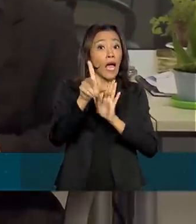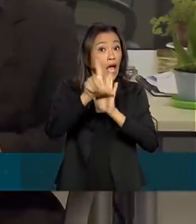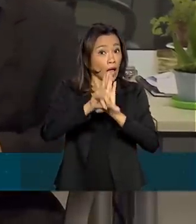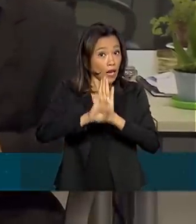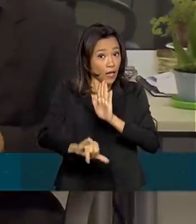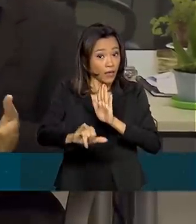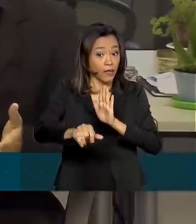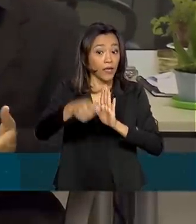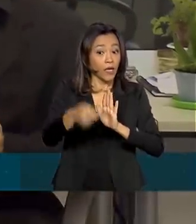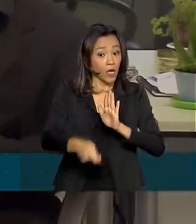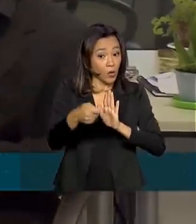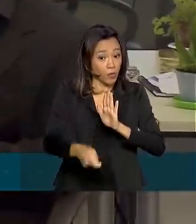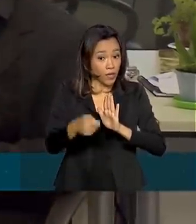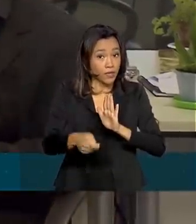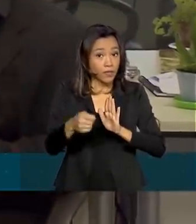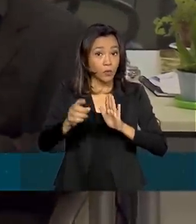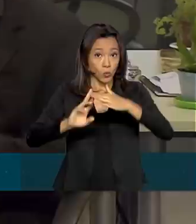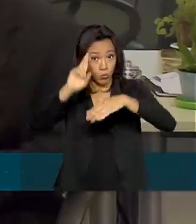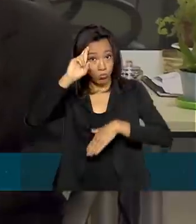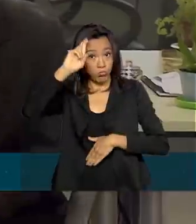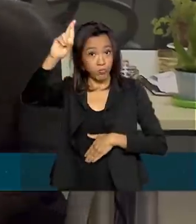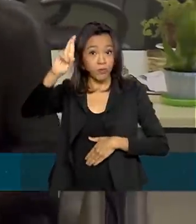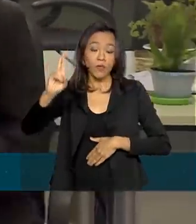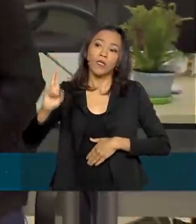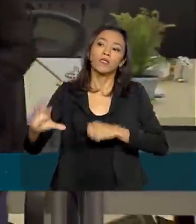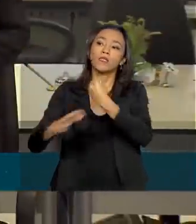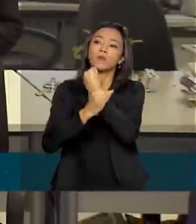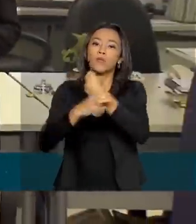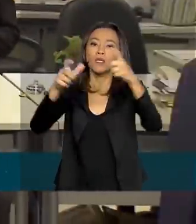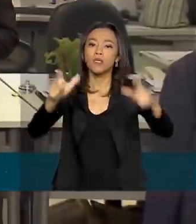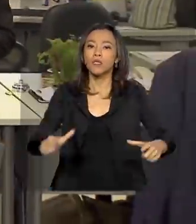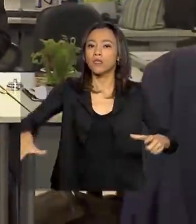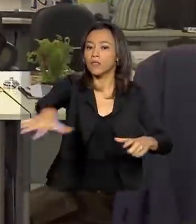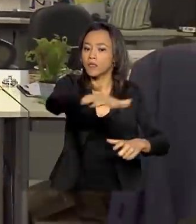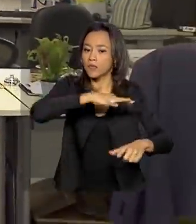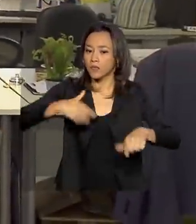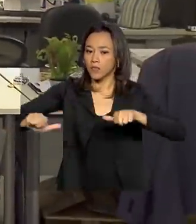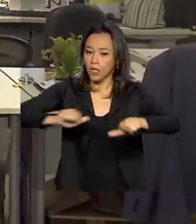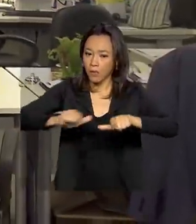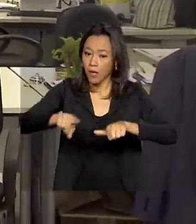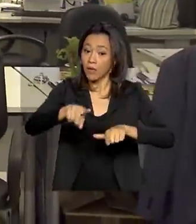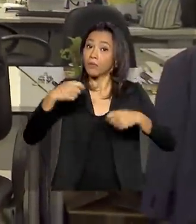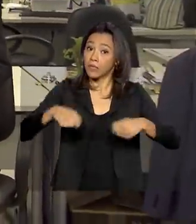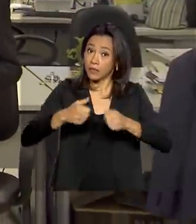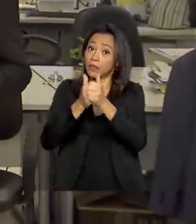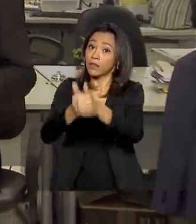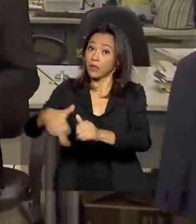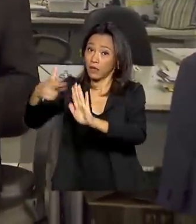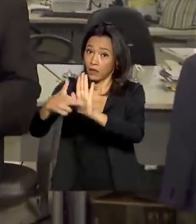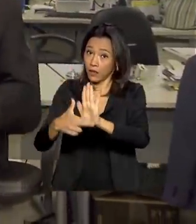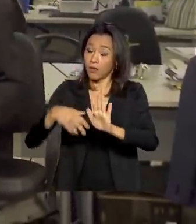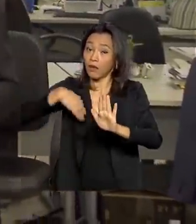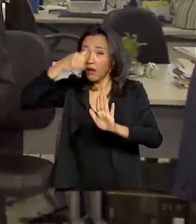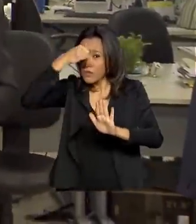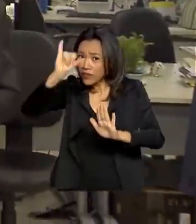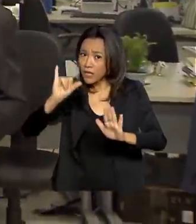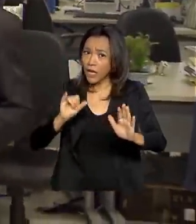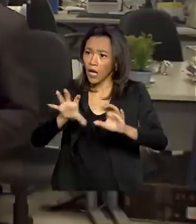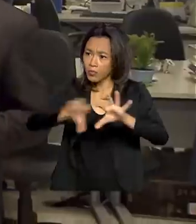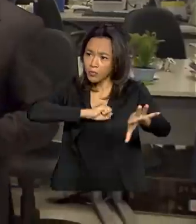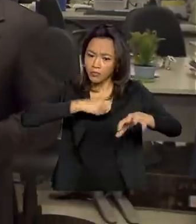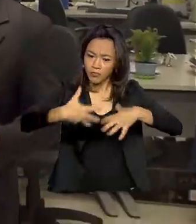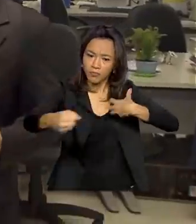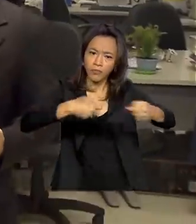obrigação do empregador manter o ambiente de trabalho seguro. A empresa deve tomar as medidas necessárias para evitar qualquer tipo de